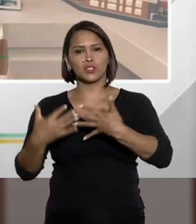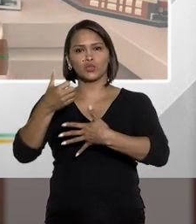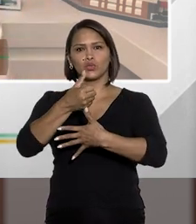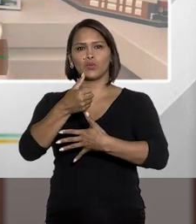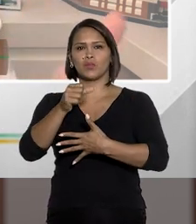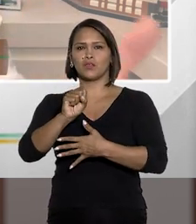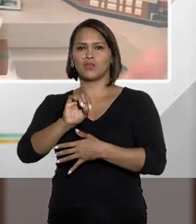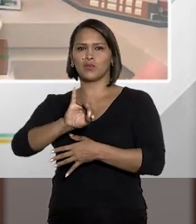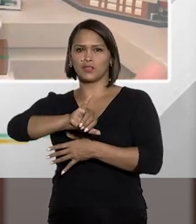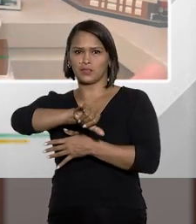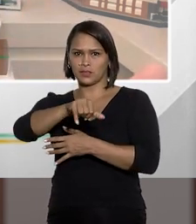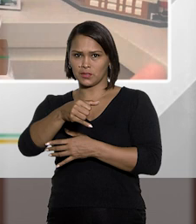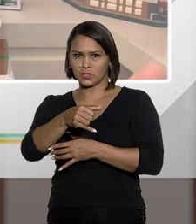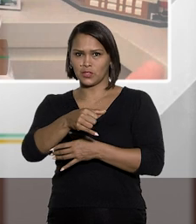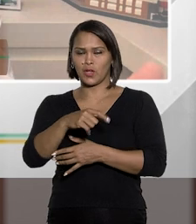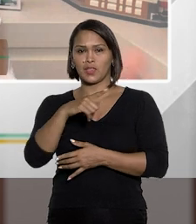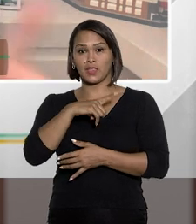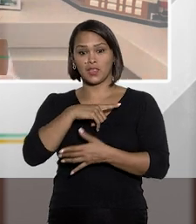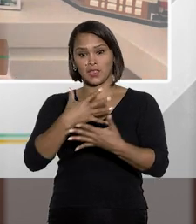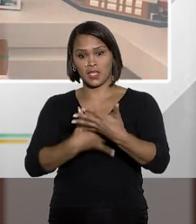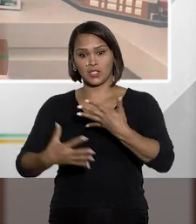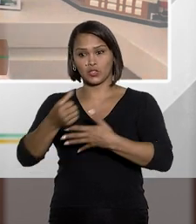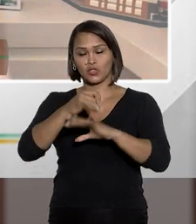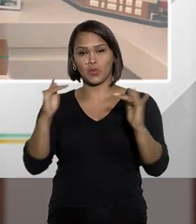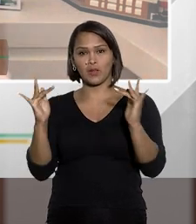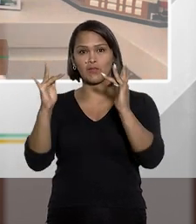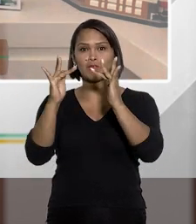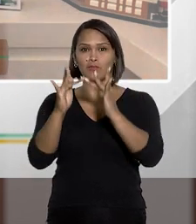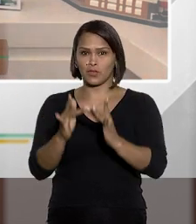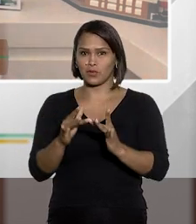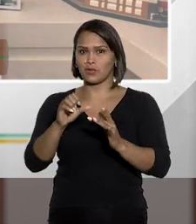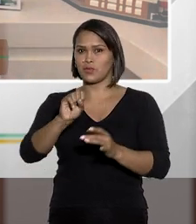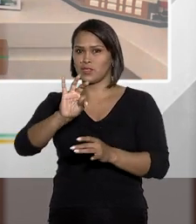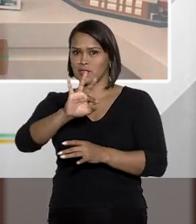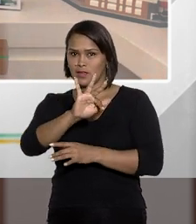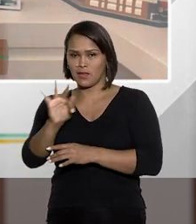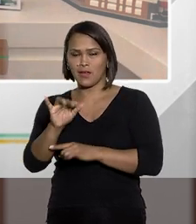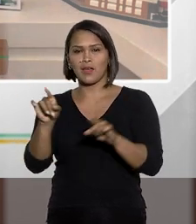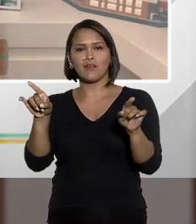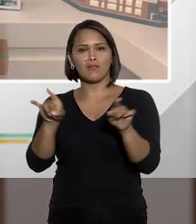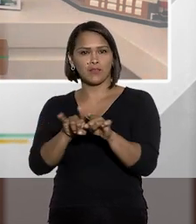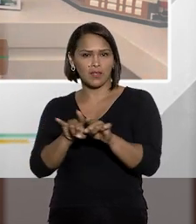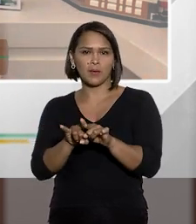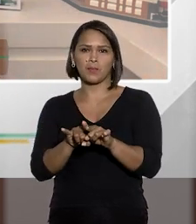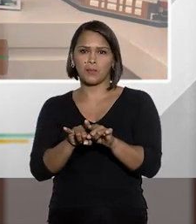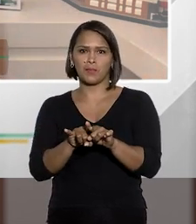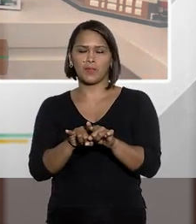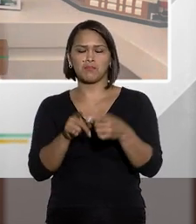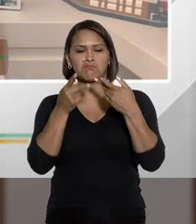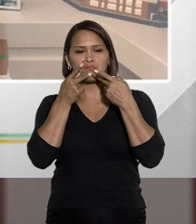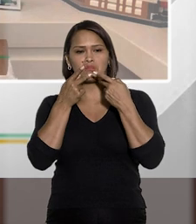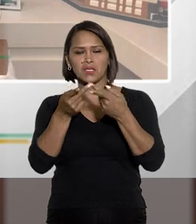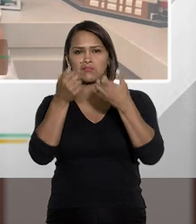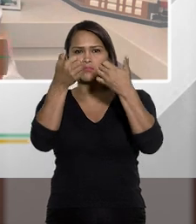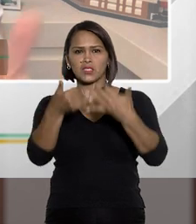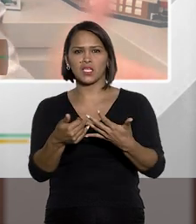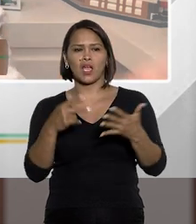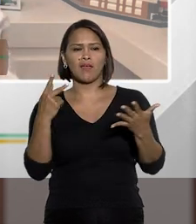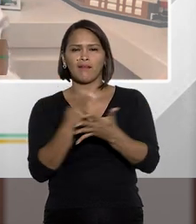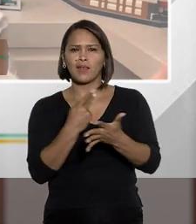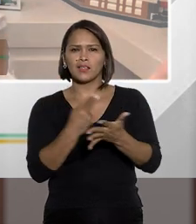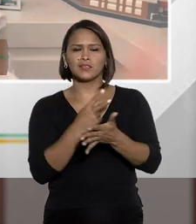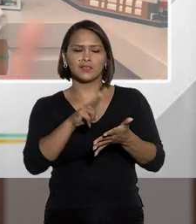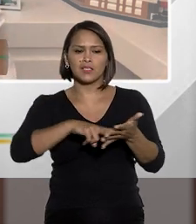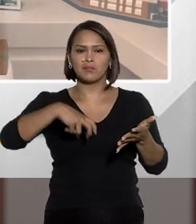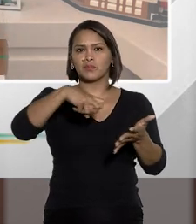súmula do STJ, tem súmula vinculante do Supremo Tribunal Federal dizendo que é